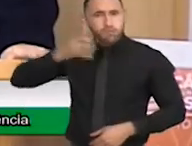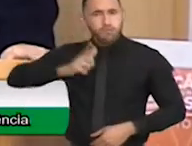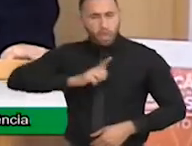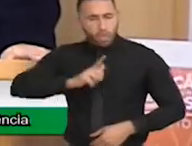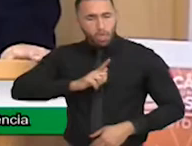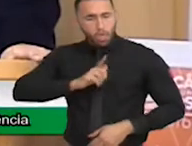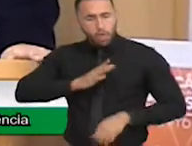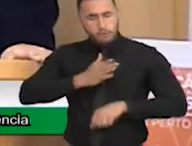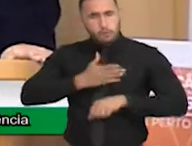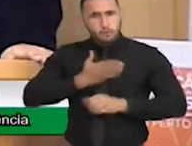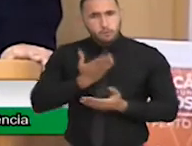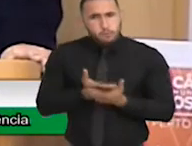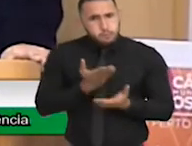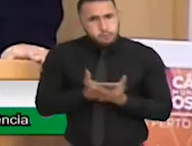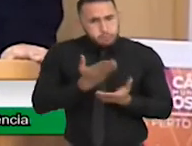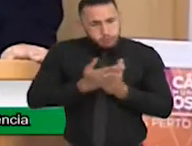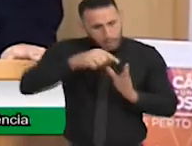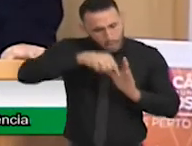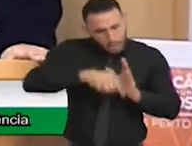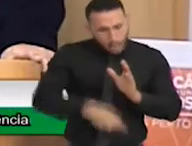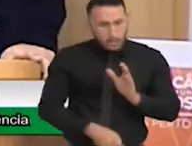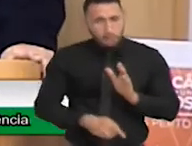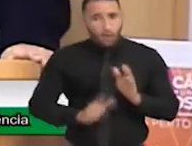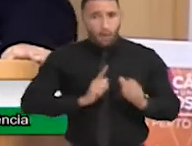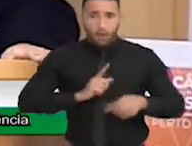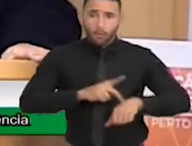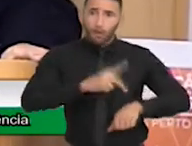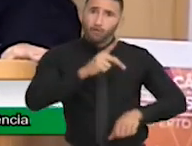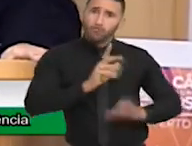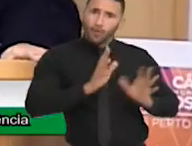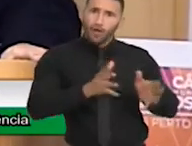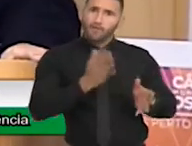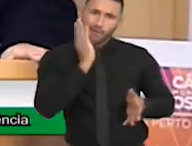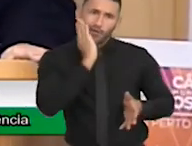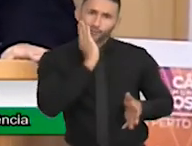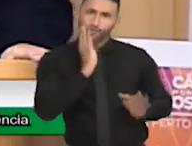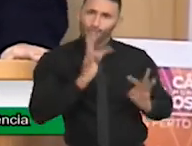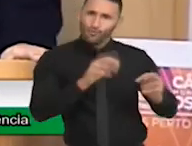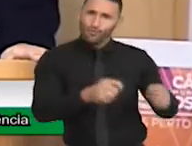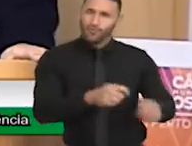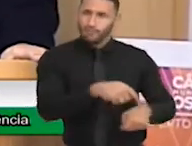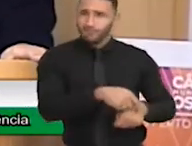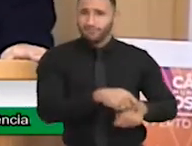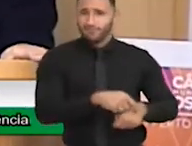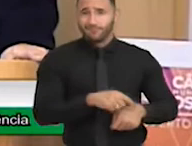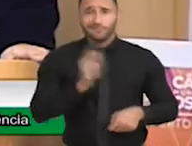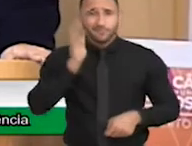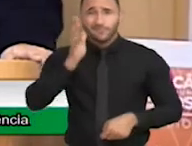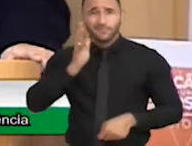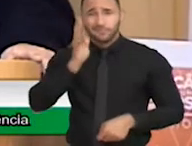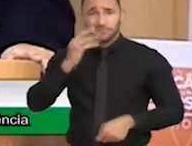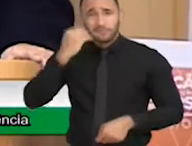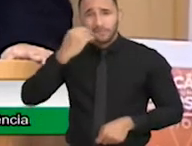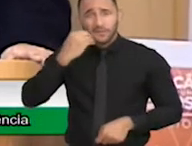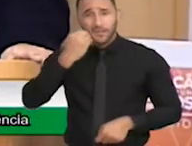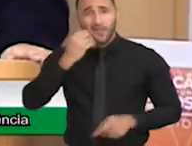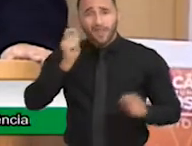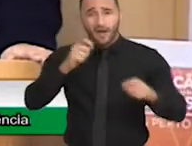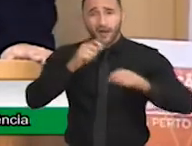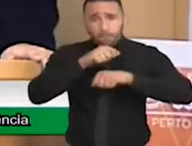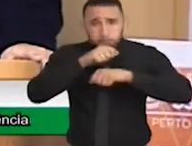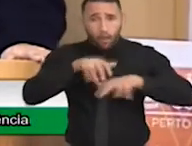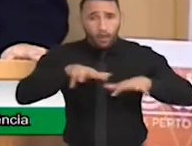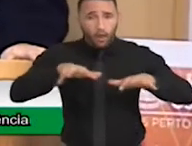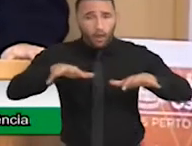especialidade, especialização e sabe o que está falando. E consegue passar também com uma educação social e